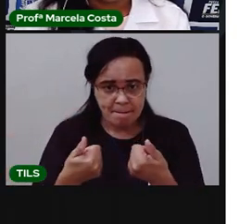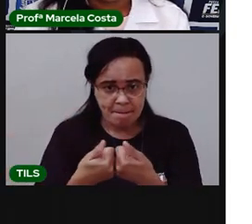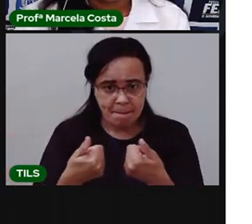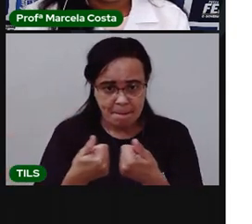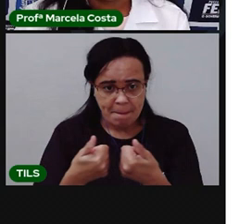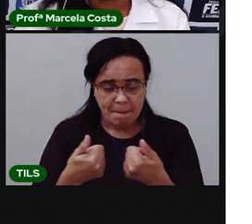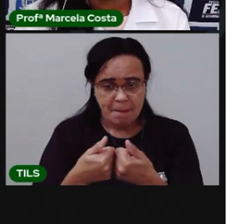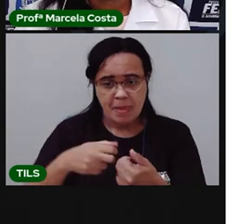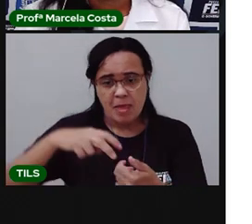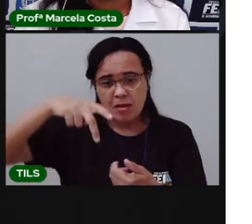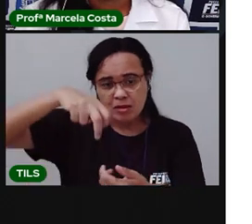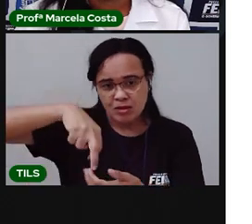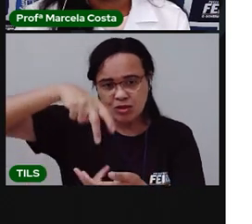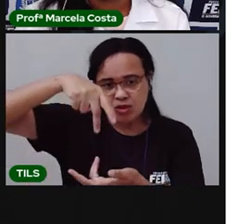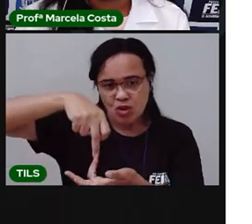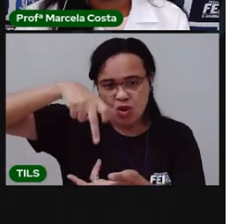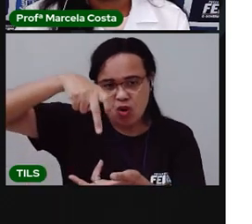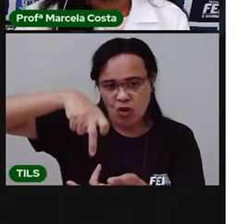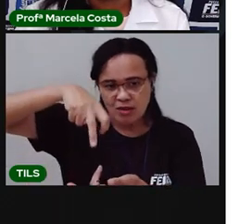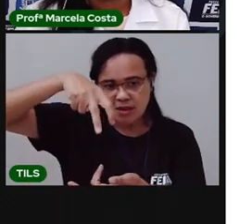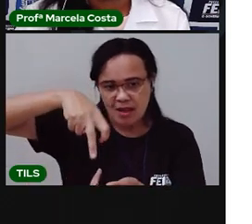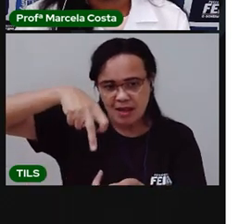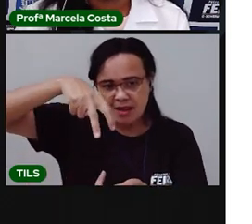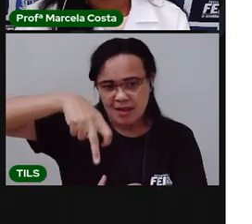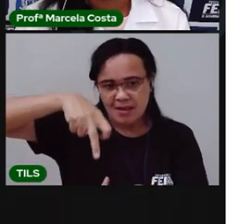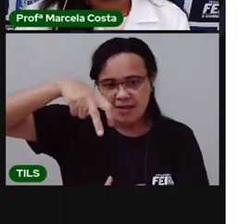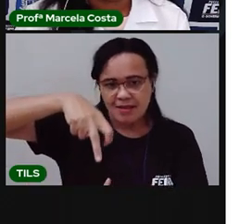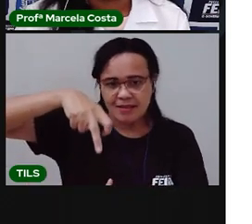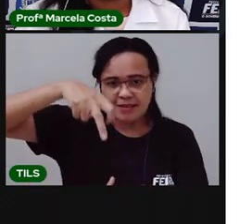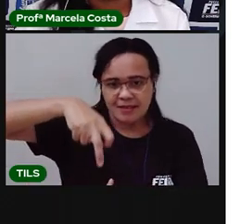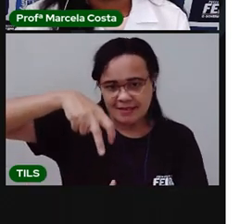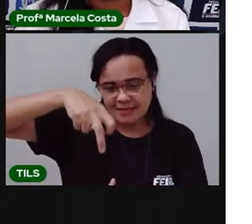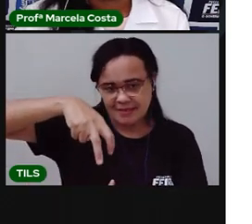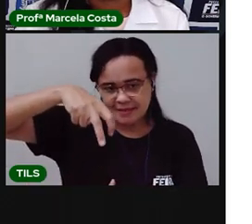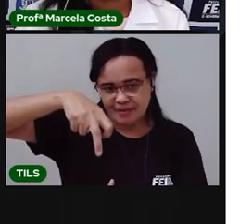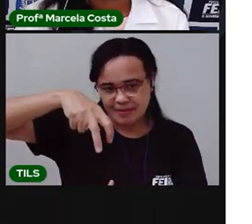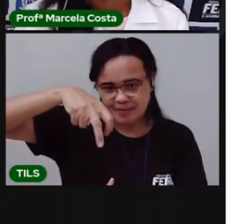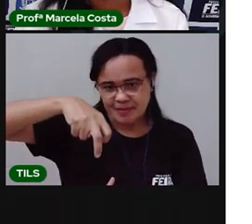perna, torta, rota.